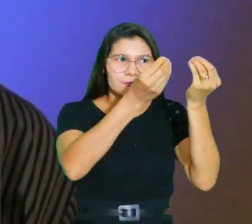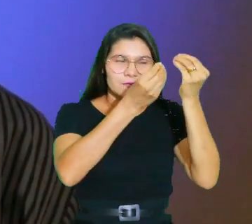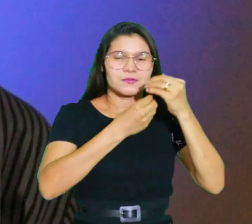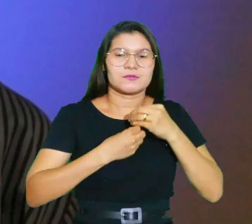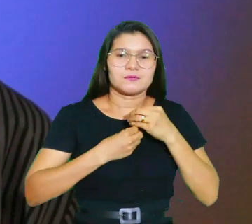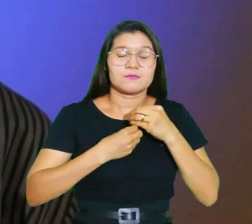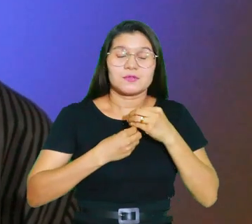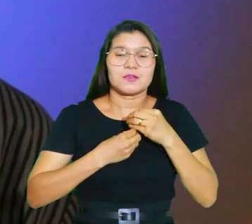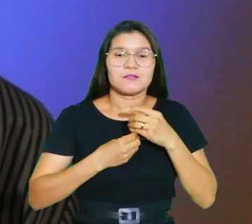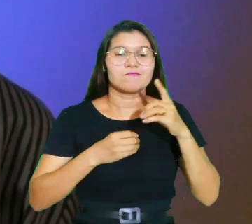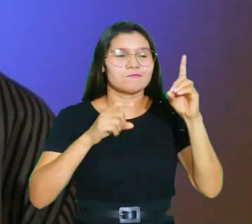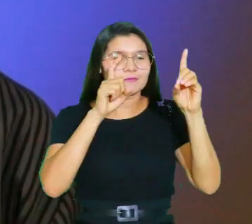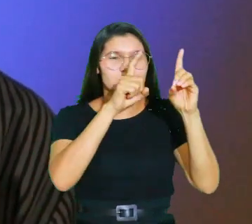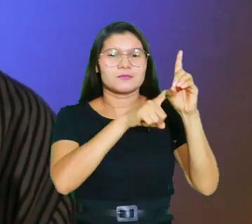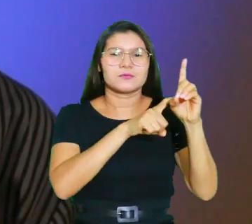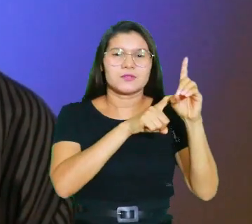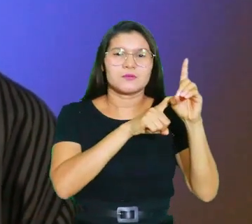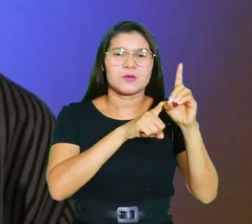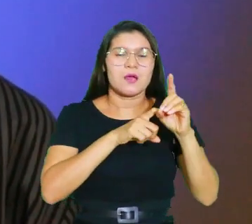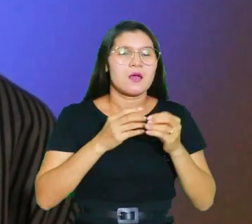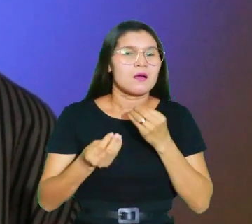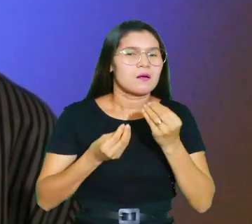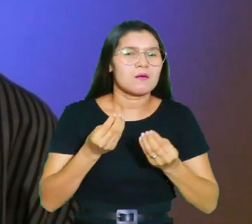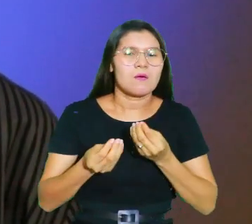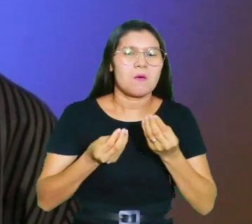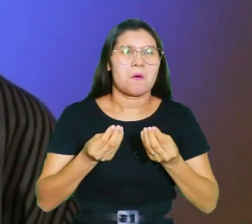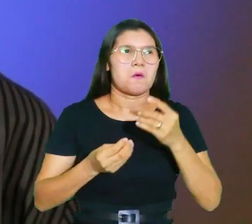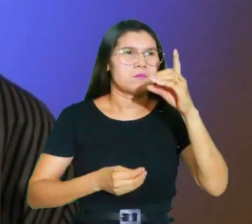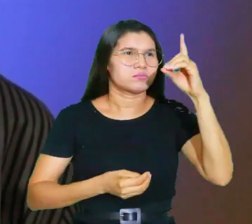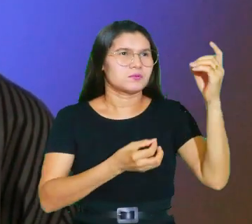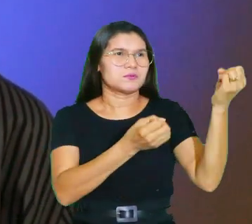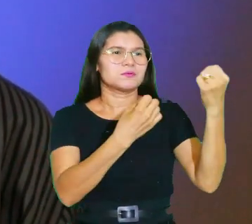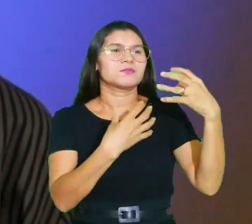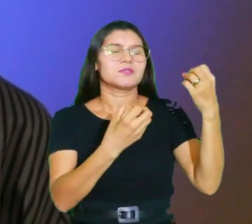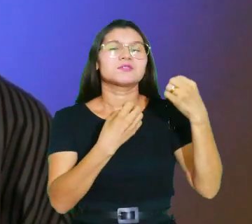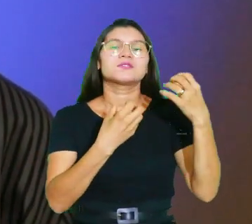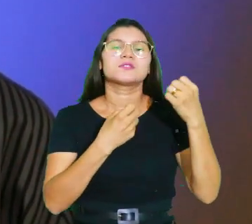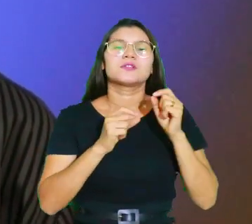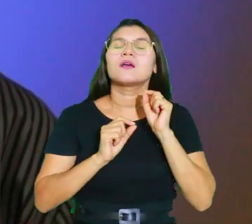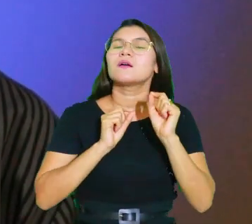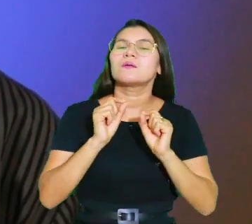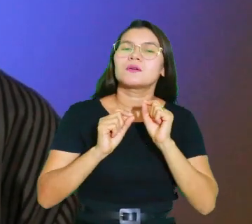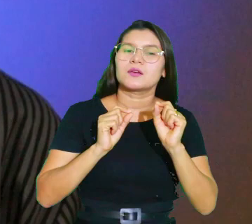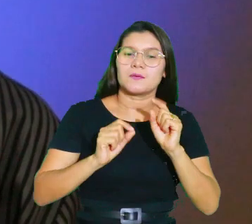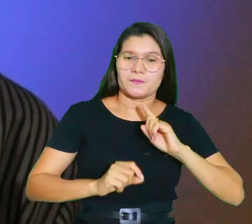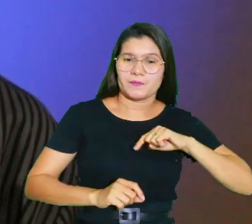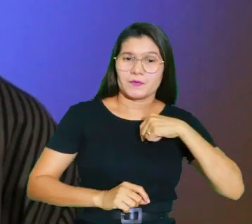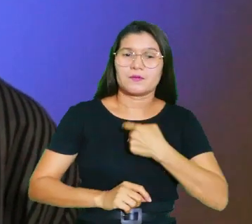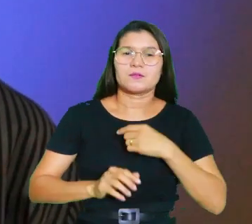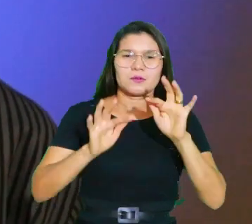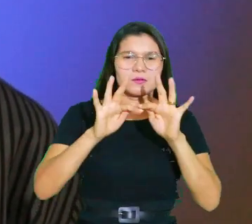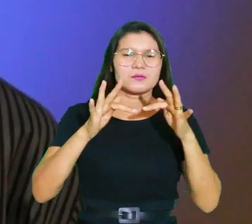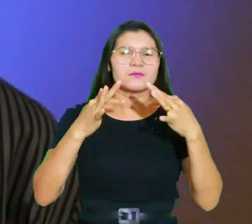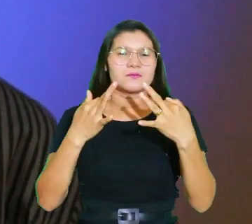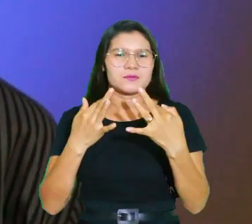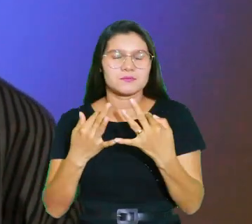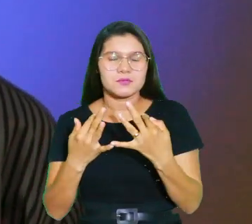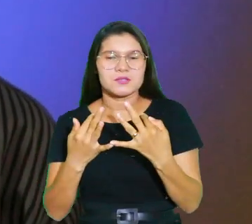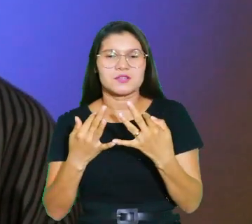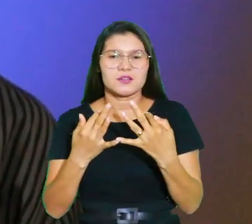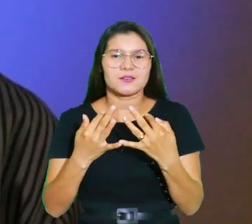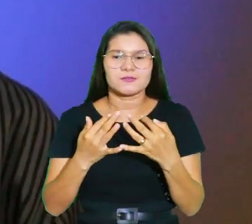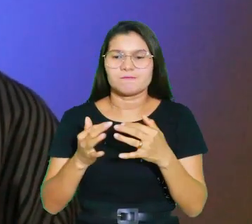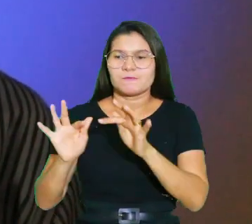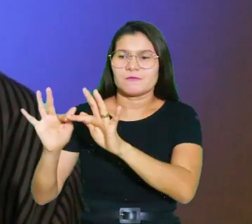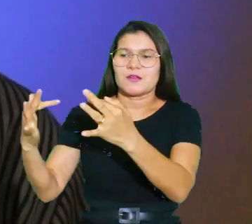ensinar com isto? A história e o texto bíblico nos ensinam que, como famílias e individualmente,